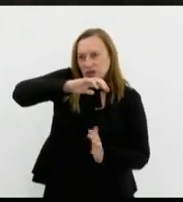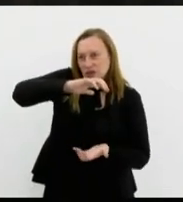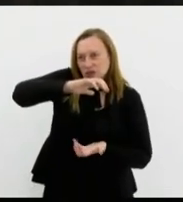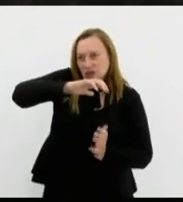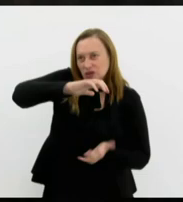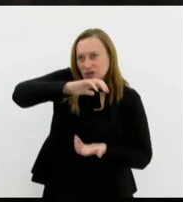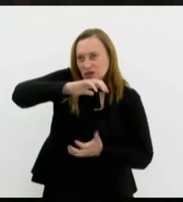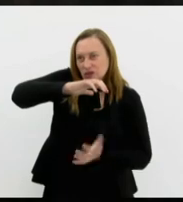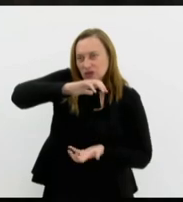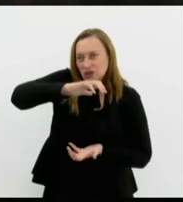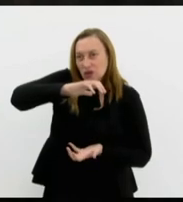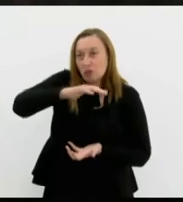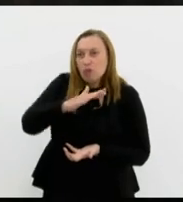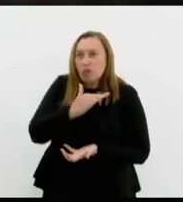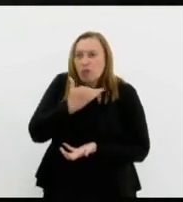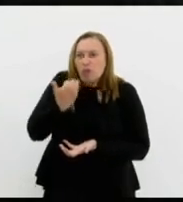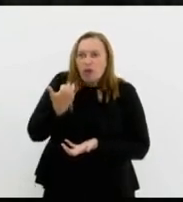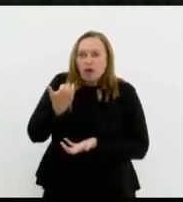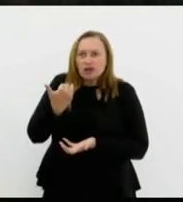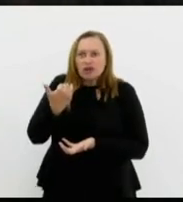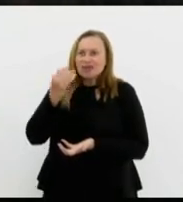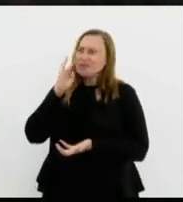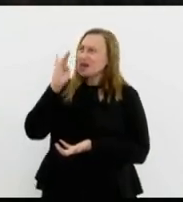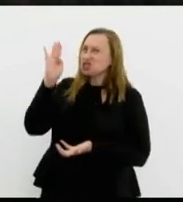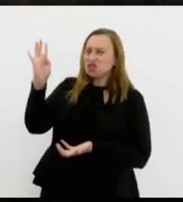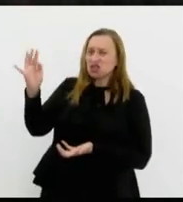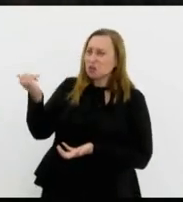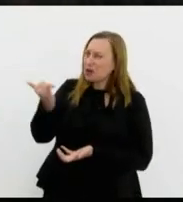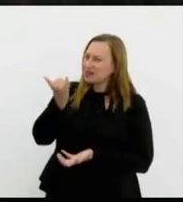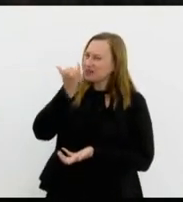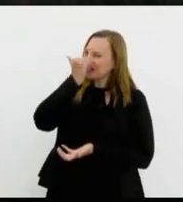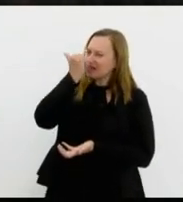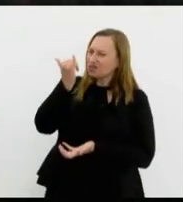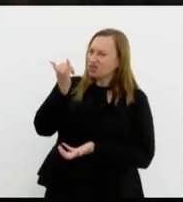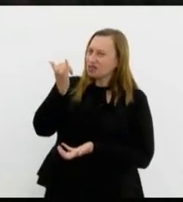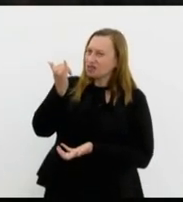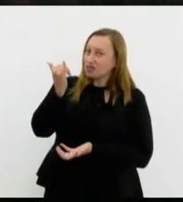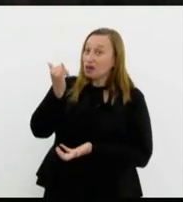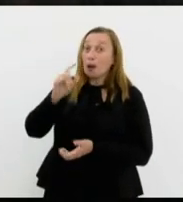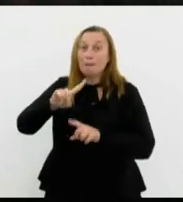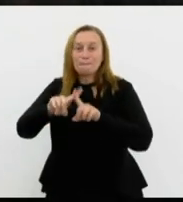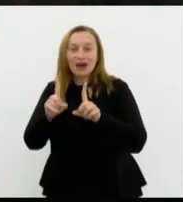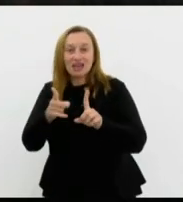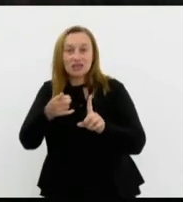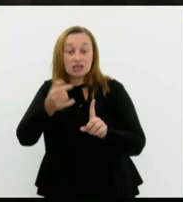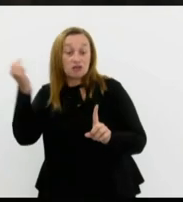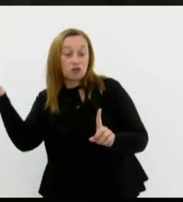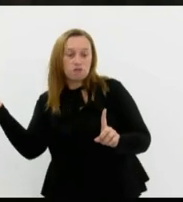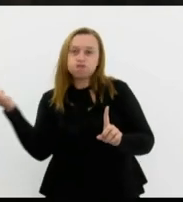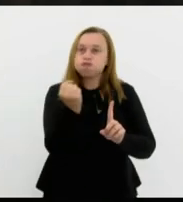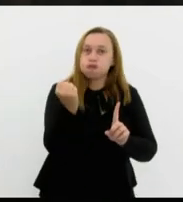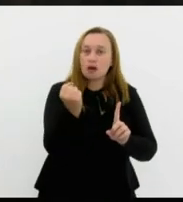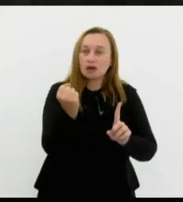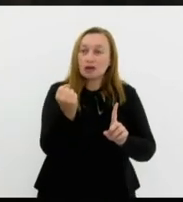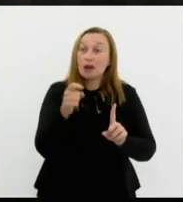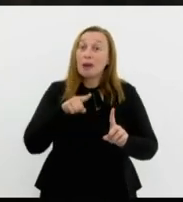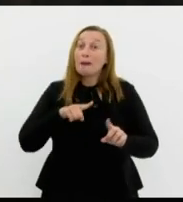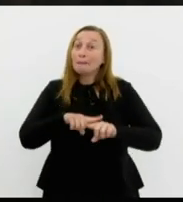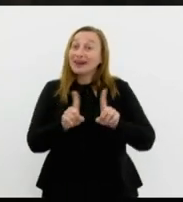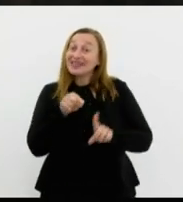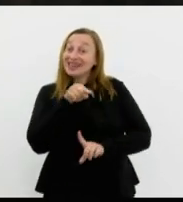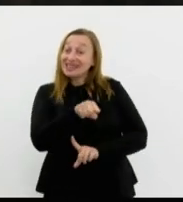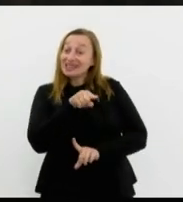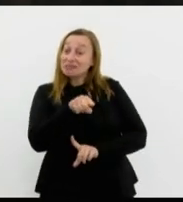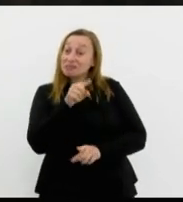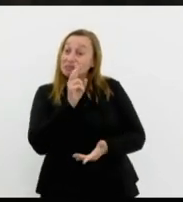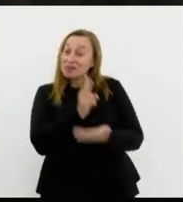Ártico e morre por acidente que foi evidentemente assassinado aliás este mesmo Nalvani tinha